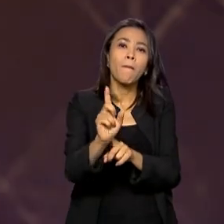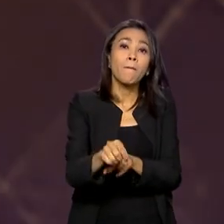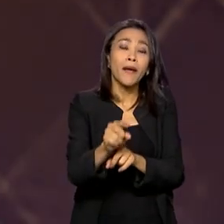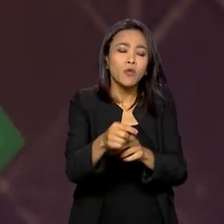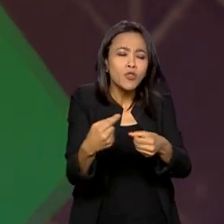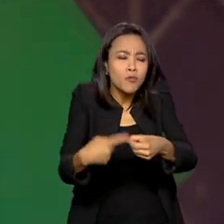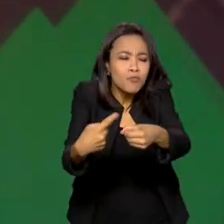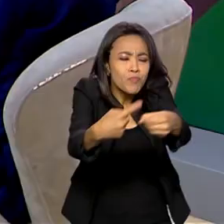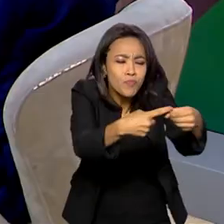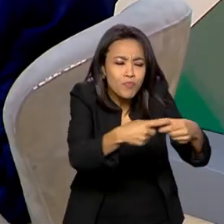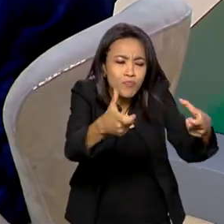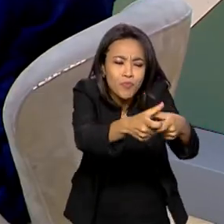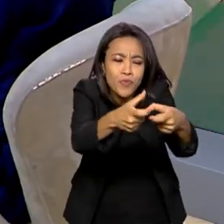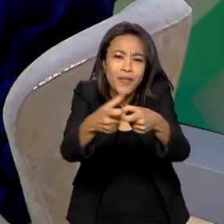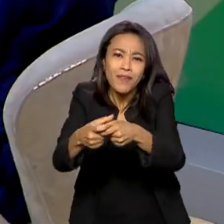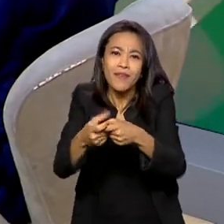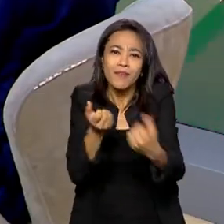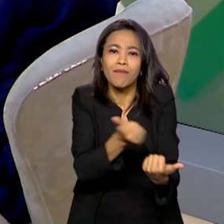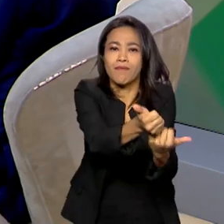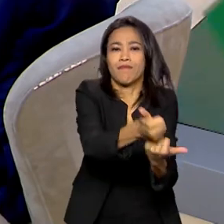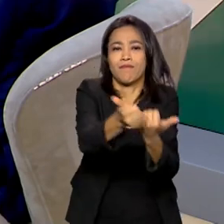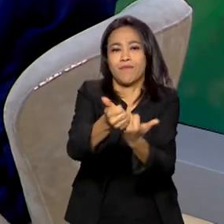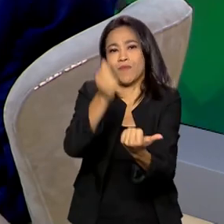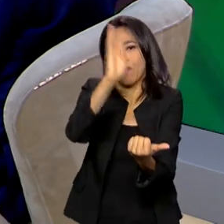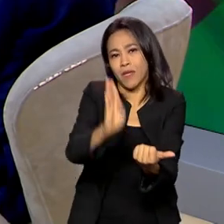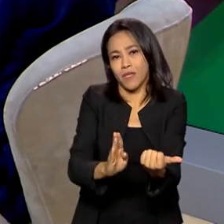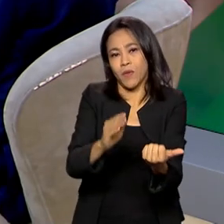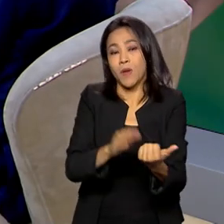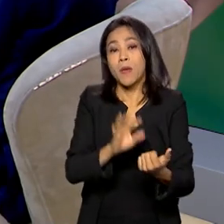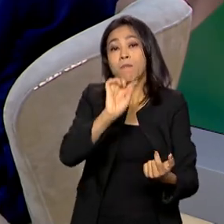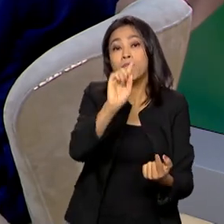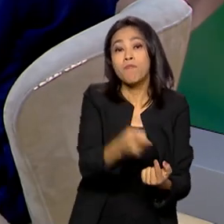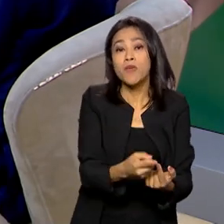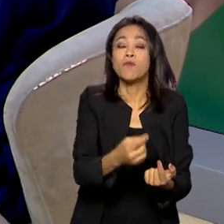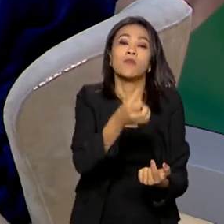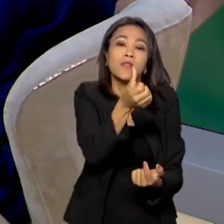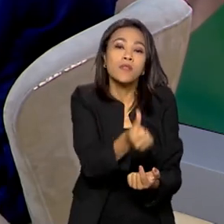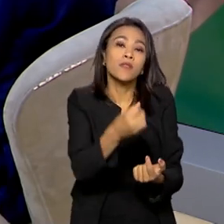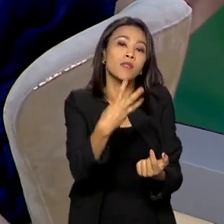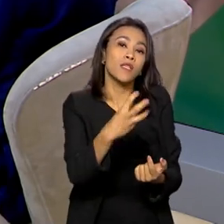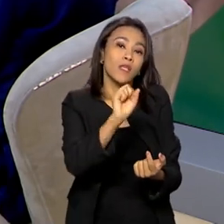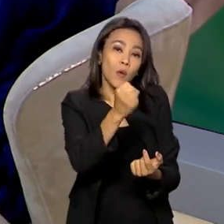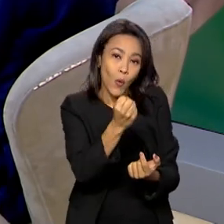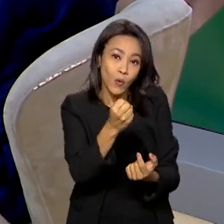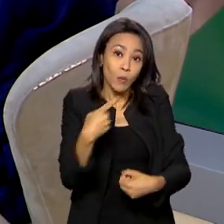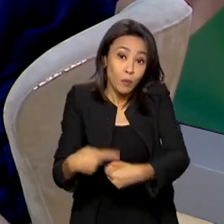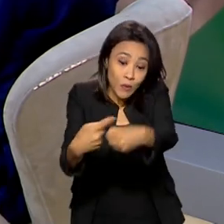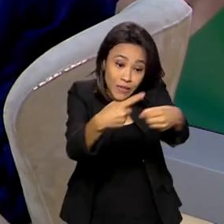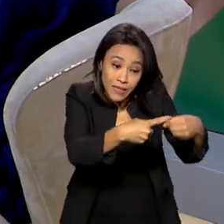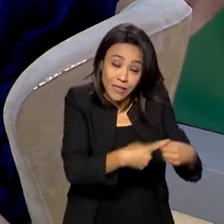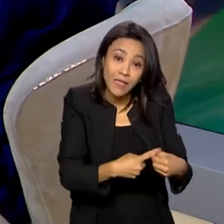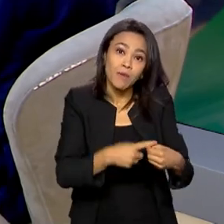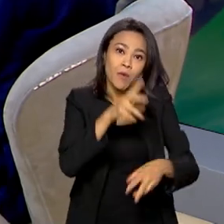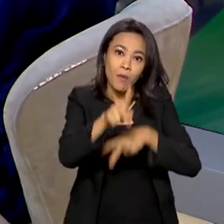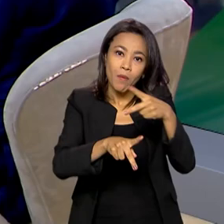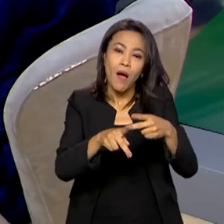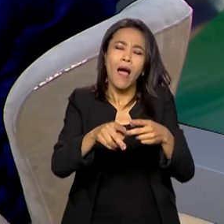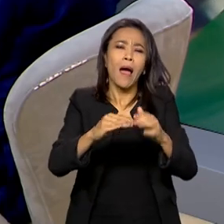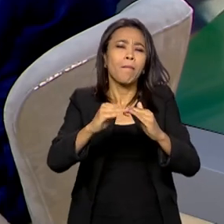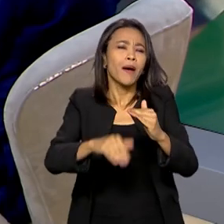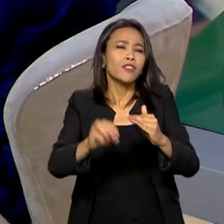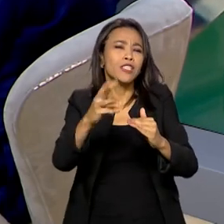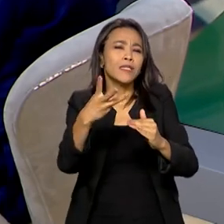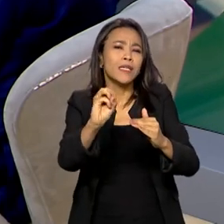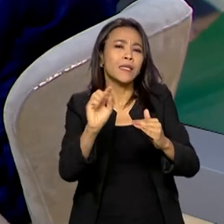municípios do Brasil. São 1.638 municípios com população abaixo de 30 mil habitantes